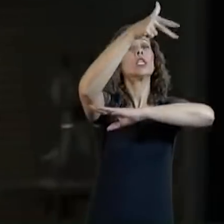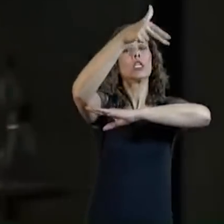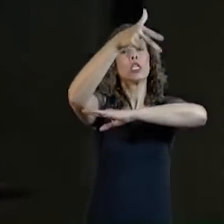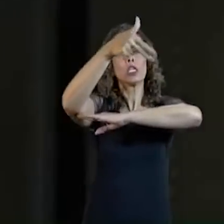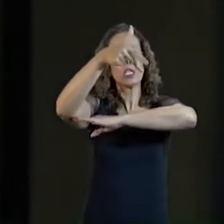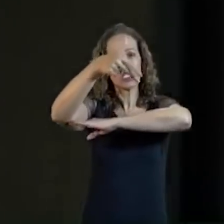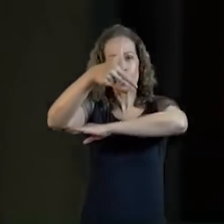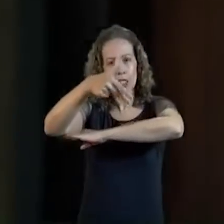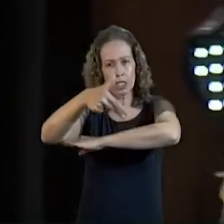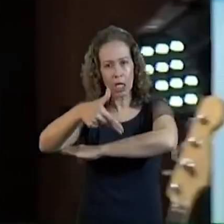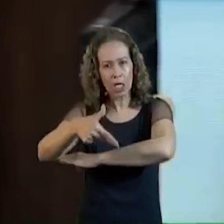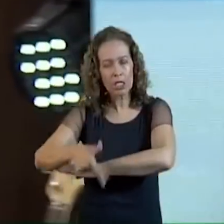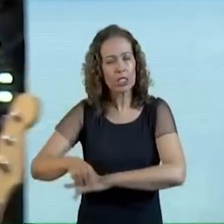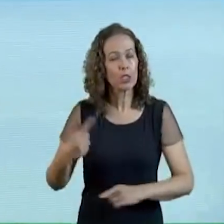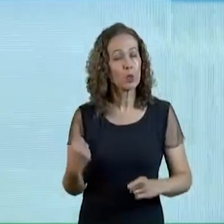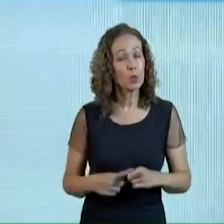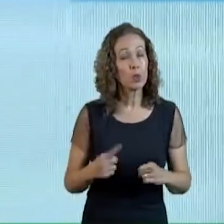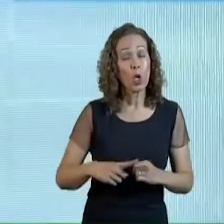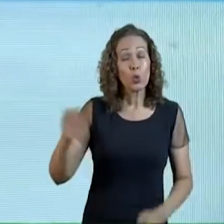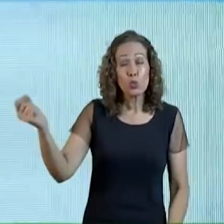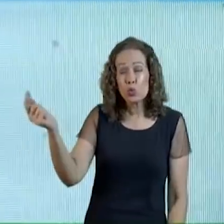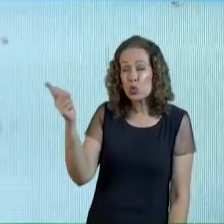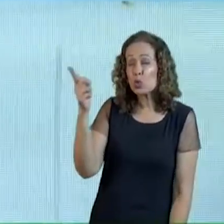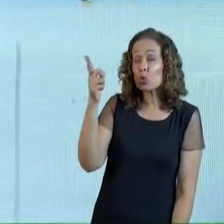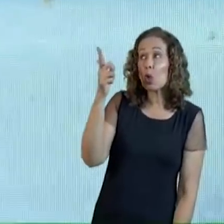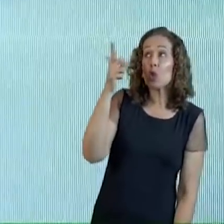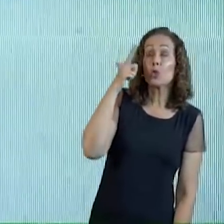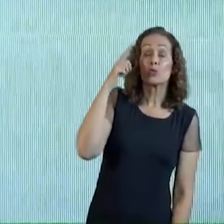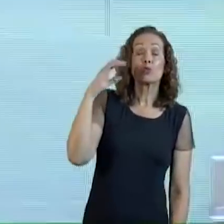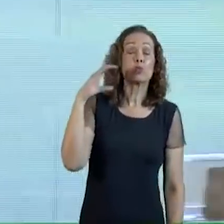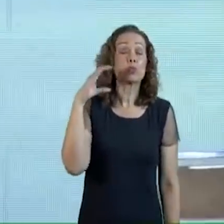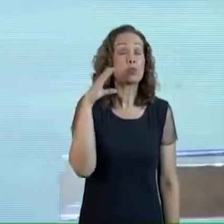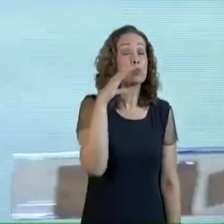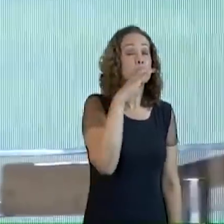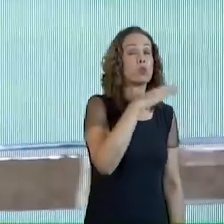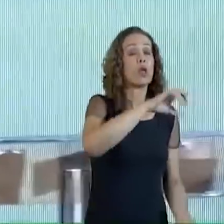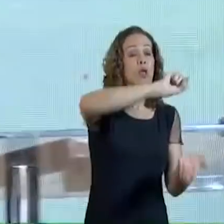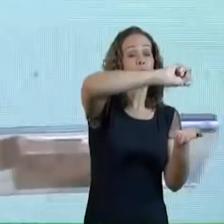Porque o sol bate te cozinhando Gente De cima do Sinai